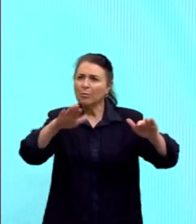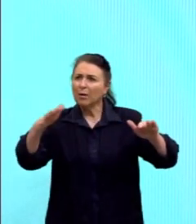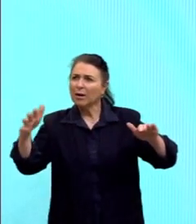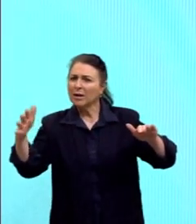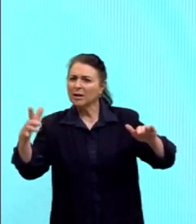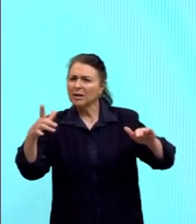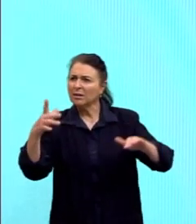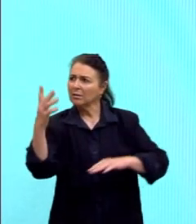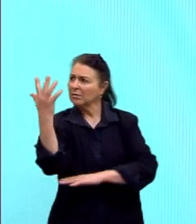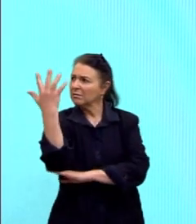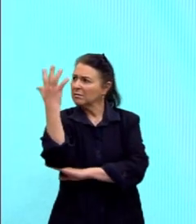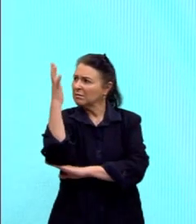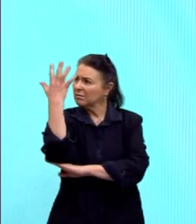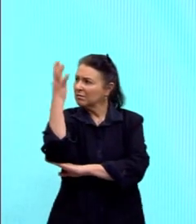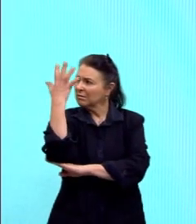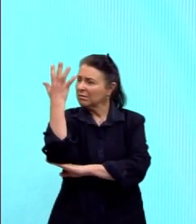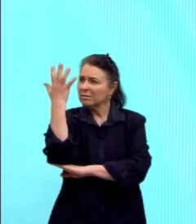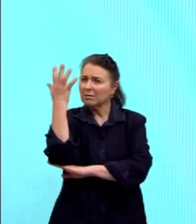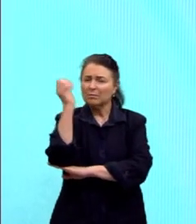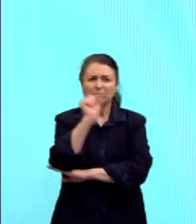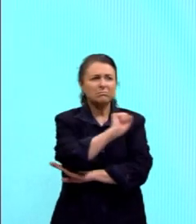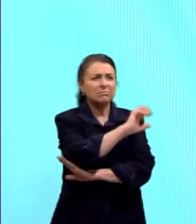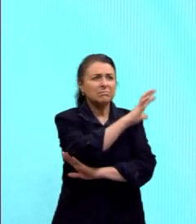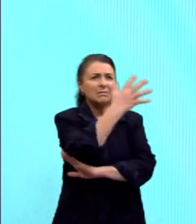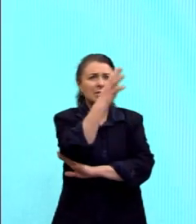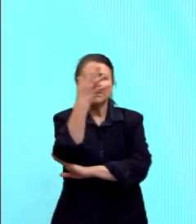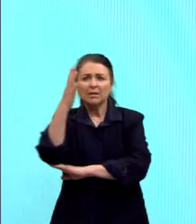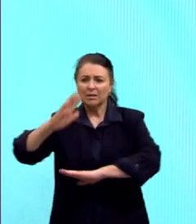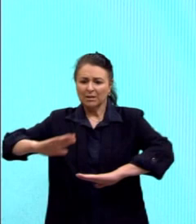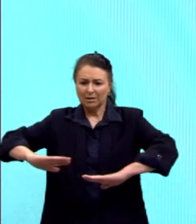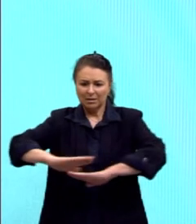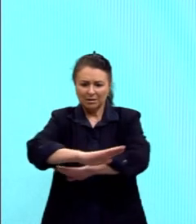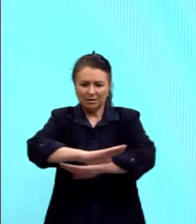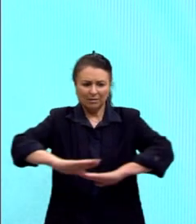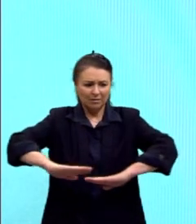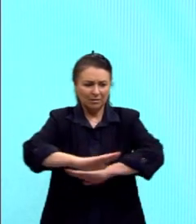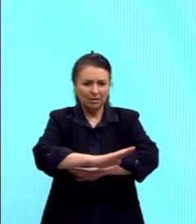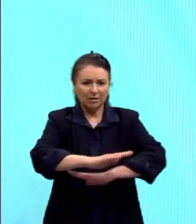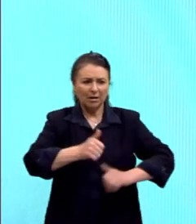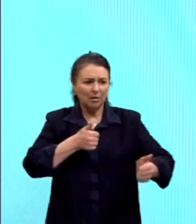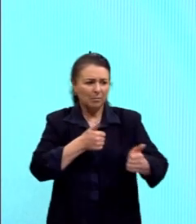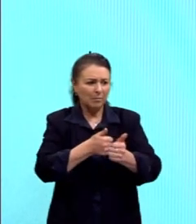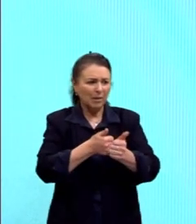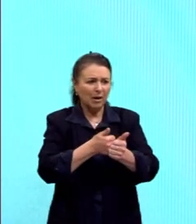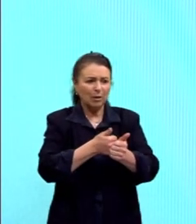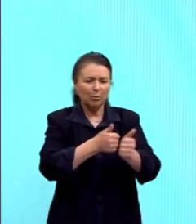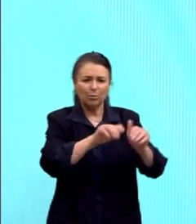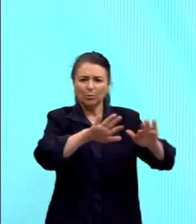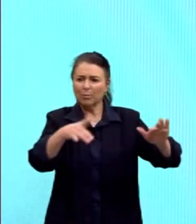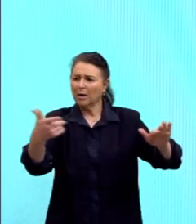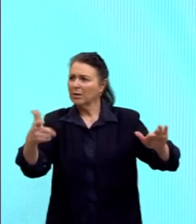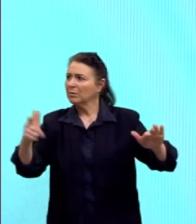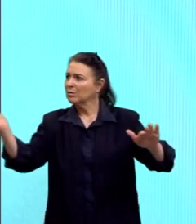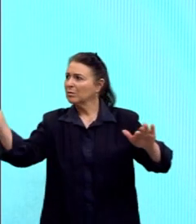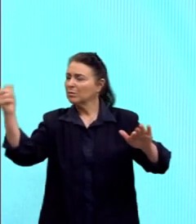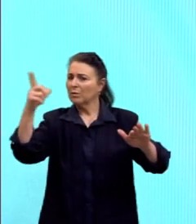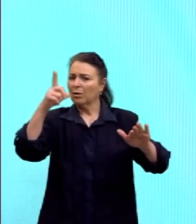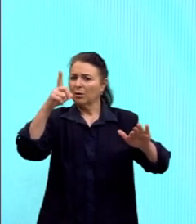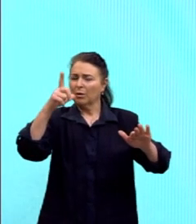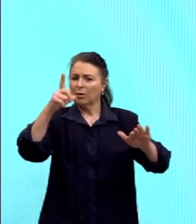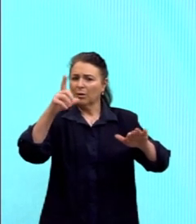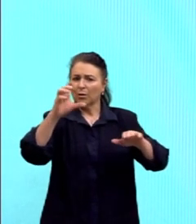de aluguel, arborizado das avenidas marinhas sem sol, losangos tênues de ouro,